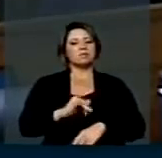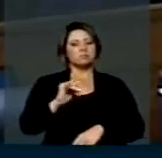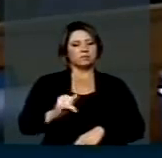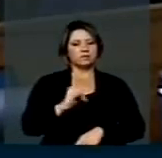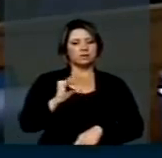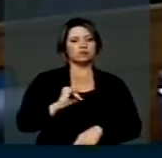presidente.